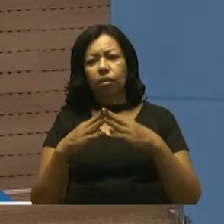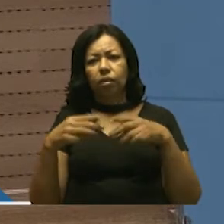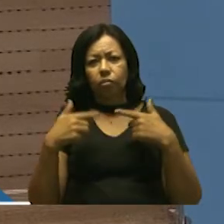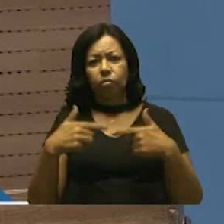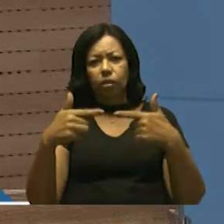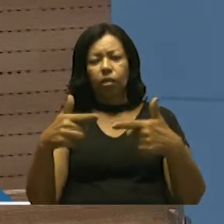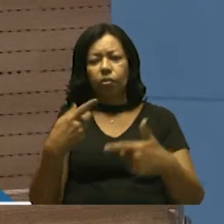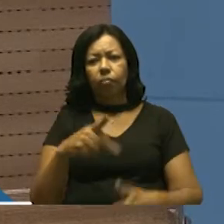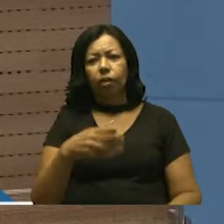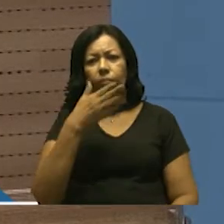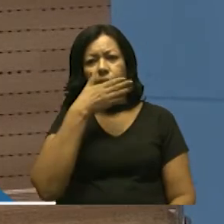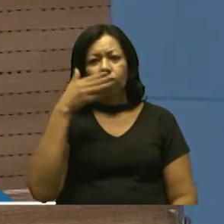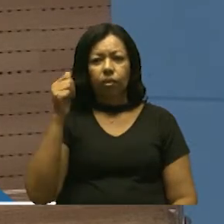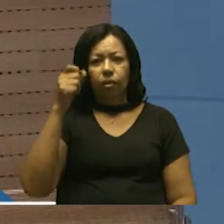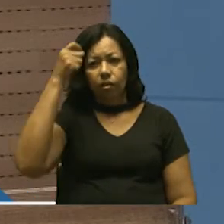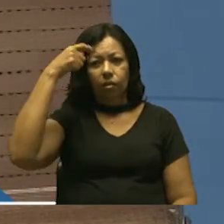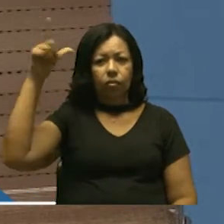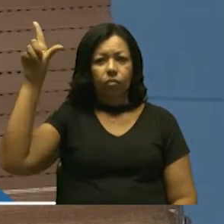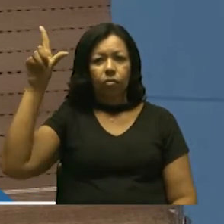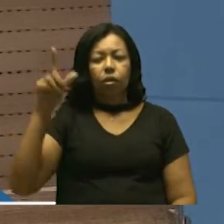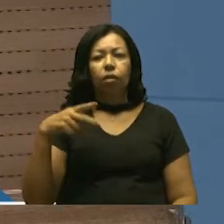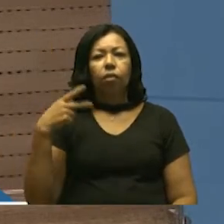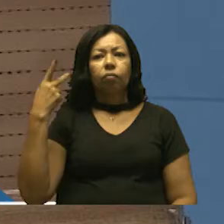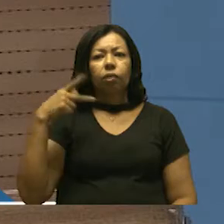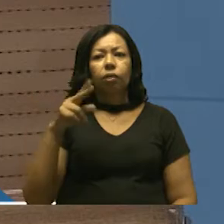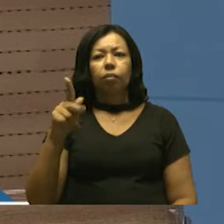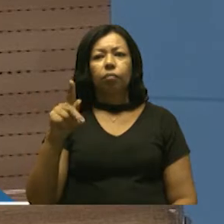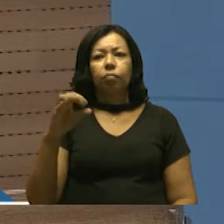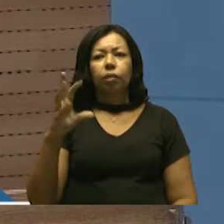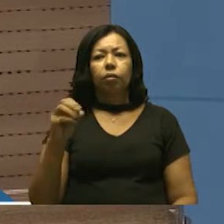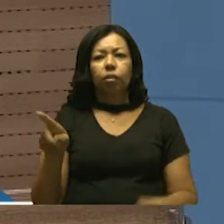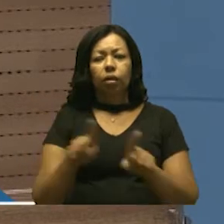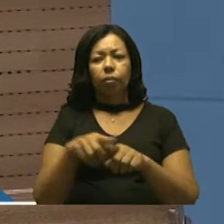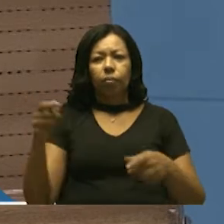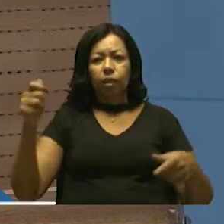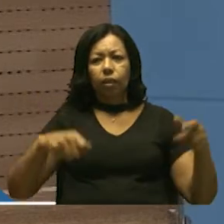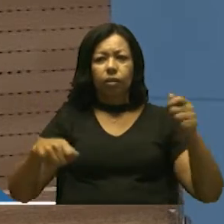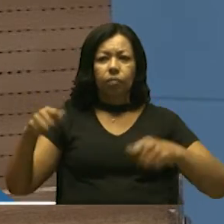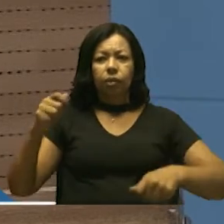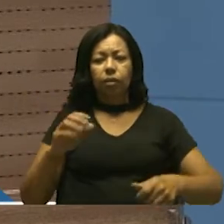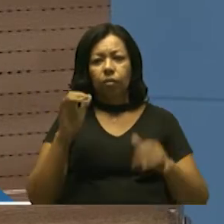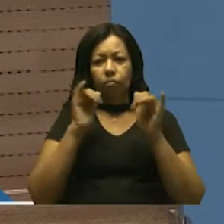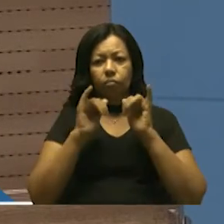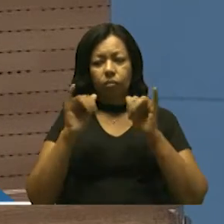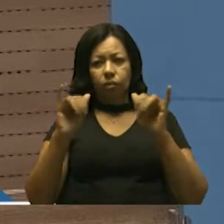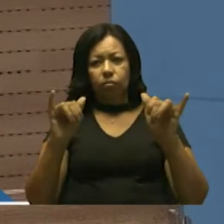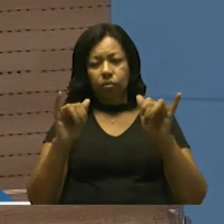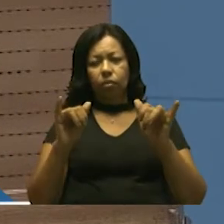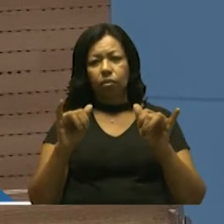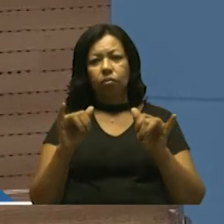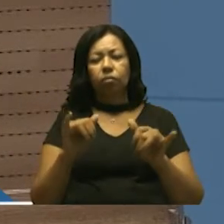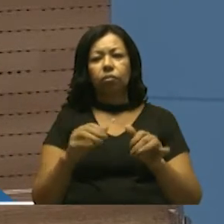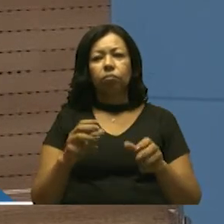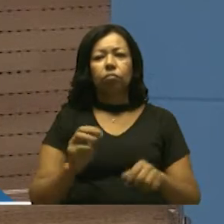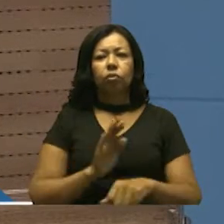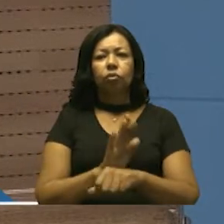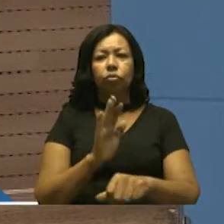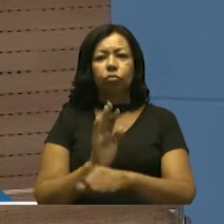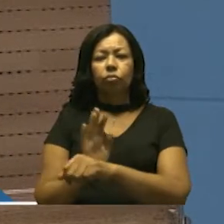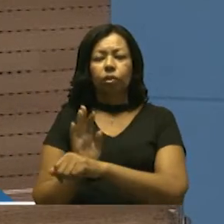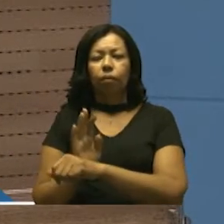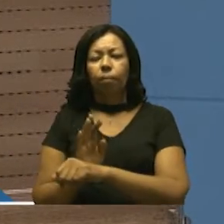lutamos para melhorar a cultura. O vereador Wilson Pio, também, através das bandas, projeto que ele envia a emenda, mas, infelizmente,